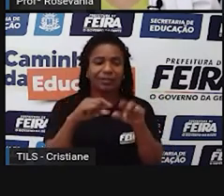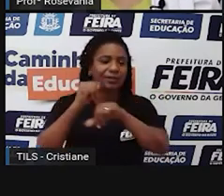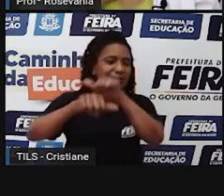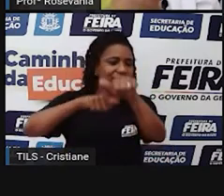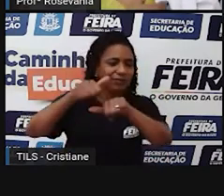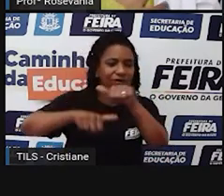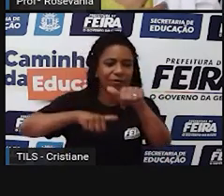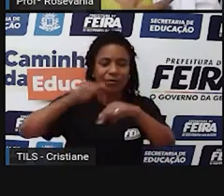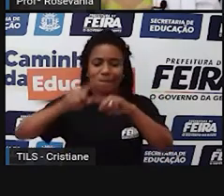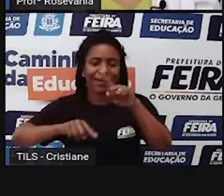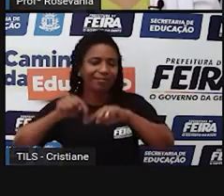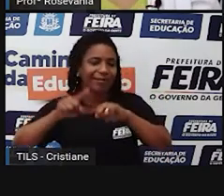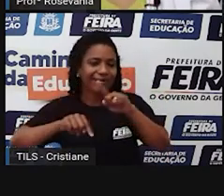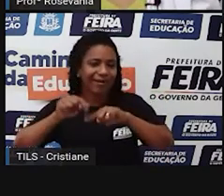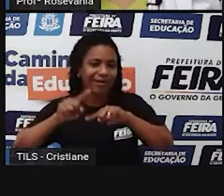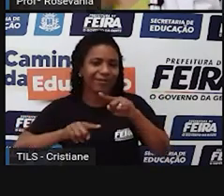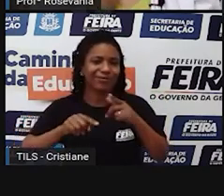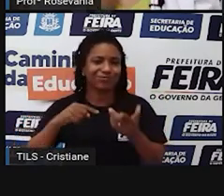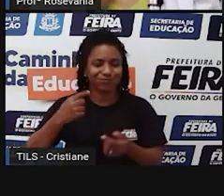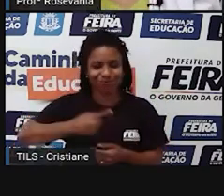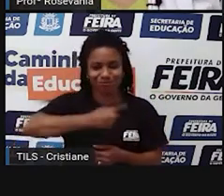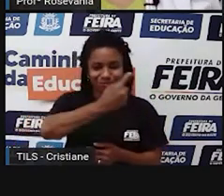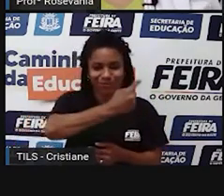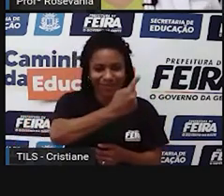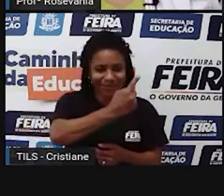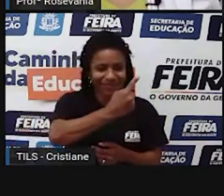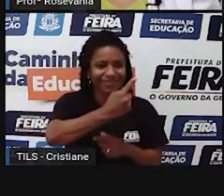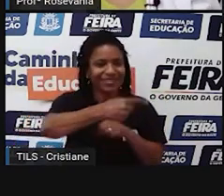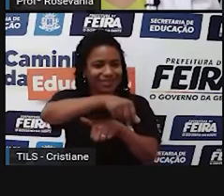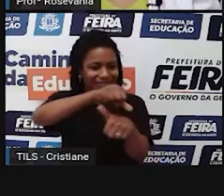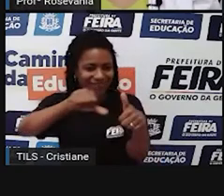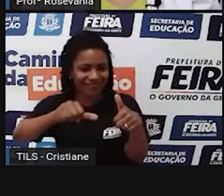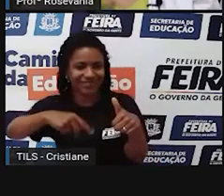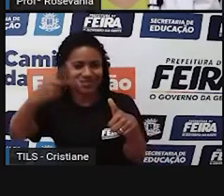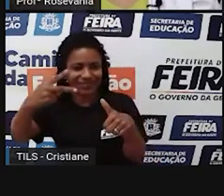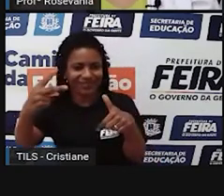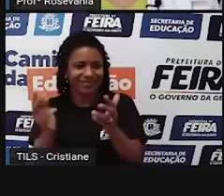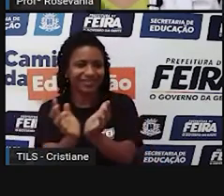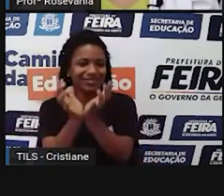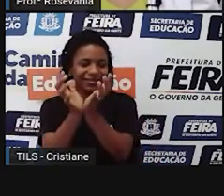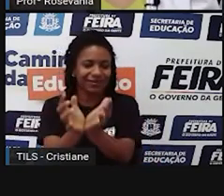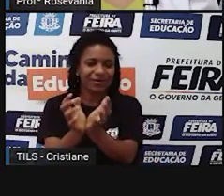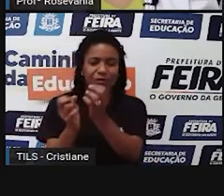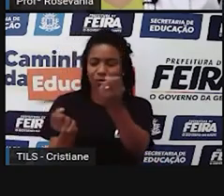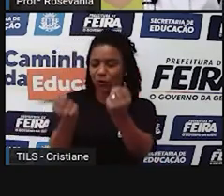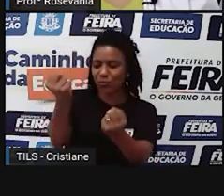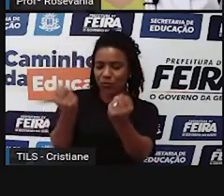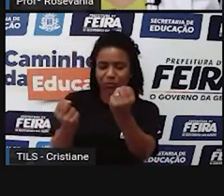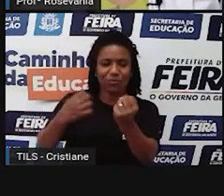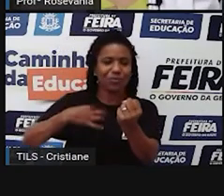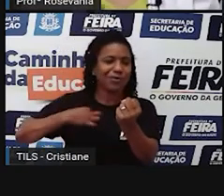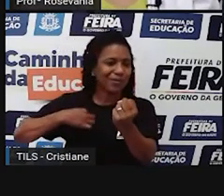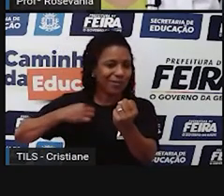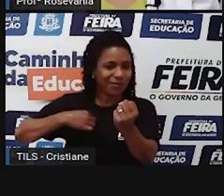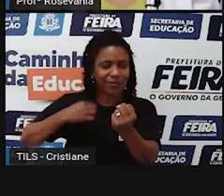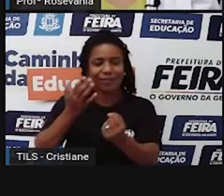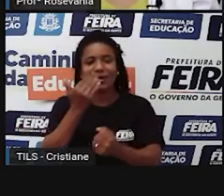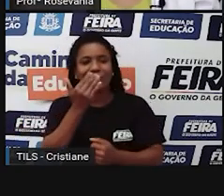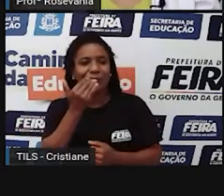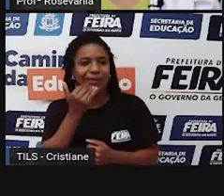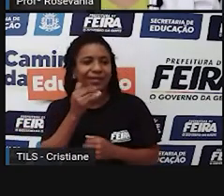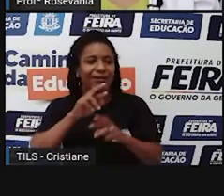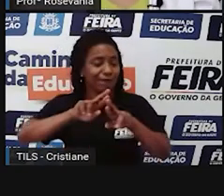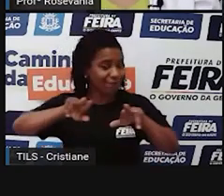matérias-primas, aquela do setor primário, em produtos industrializados, roupas, máquinas, automóveis, alimentos industrializados,